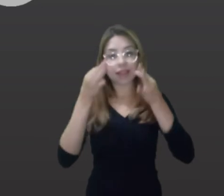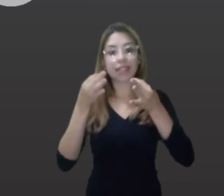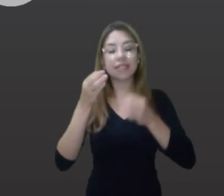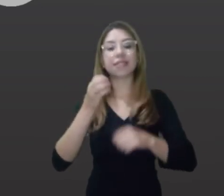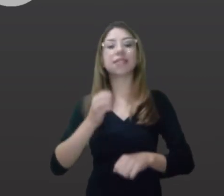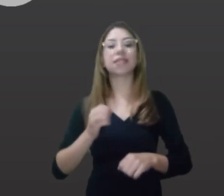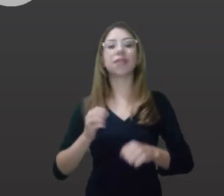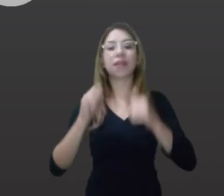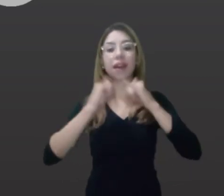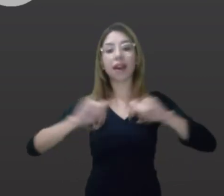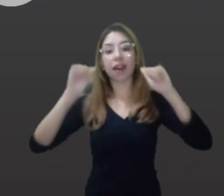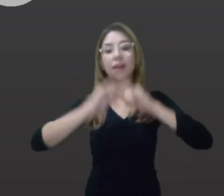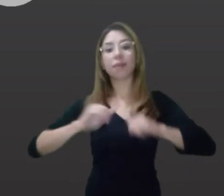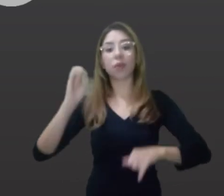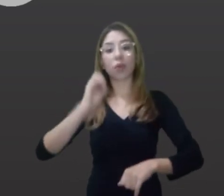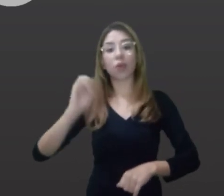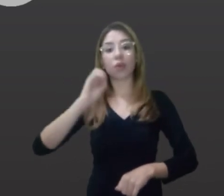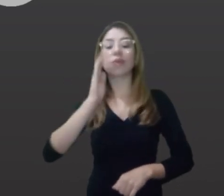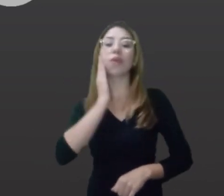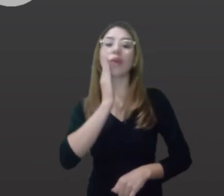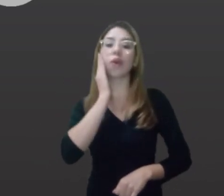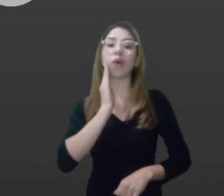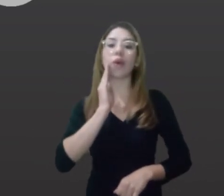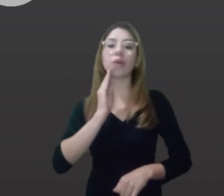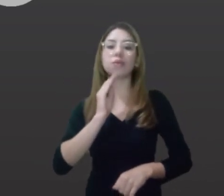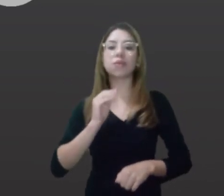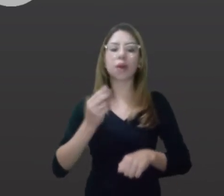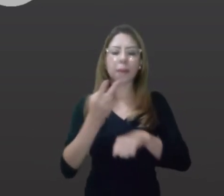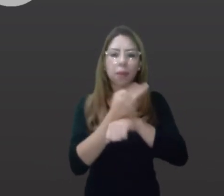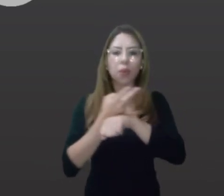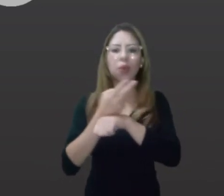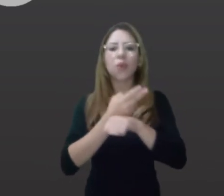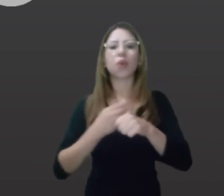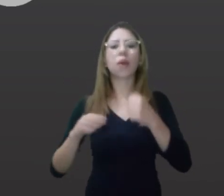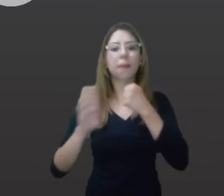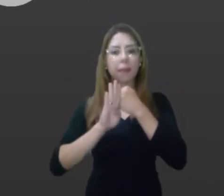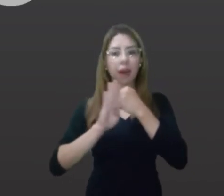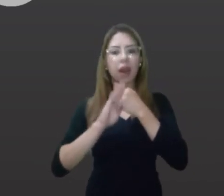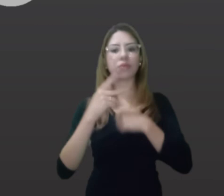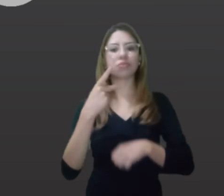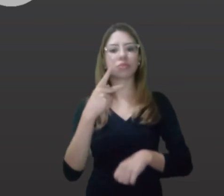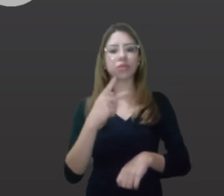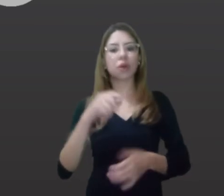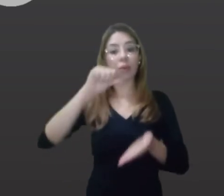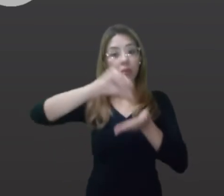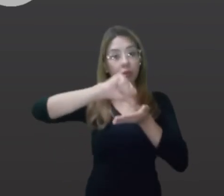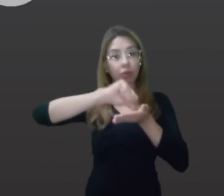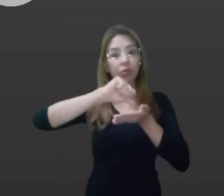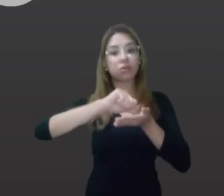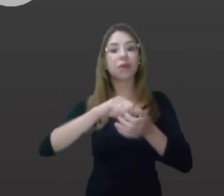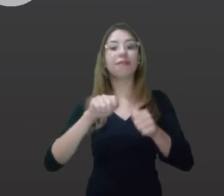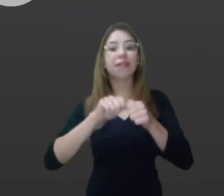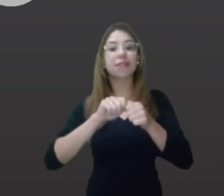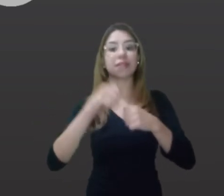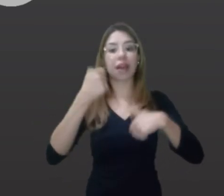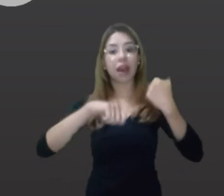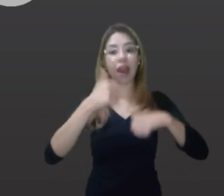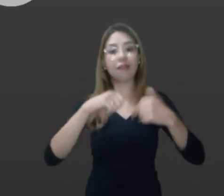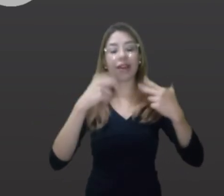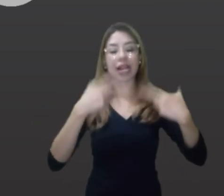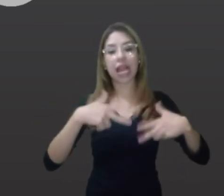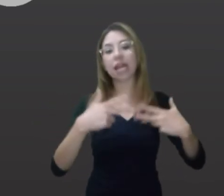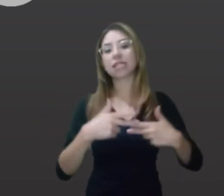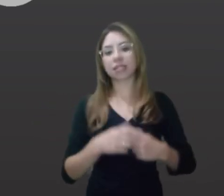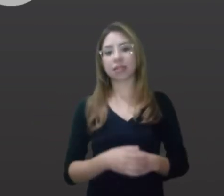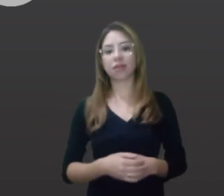Campanha Outubro Rosa, procure um posto de saúde de seu bairro ou unidade de saúde convenhada para atualização de